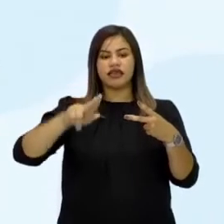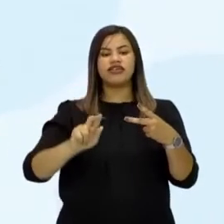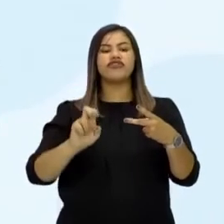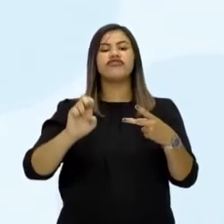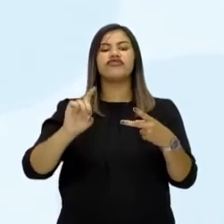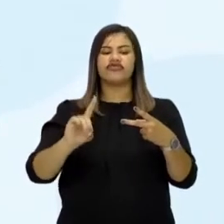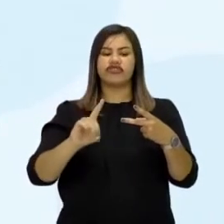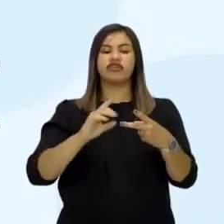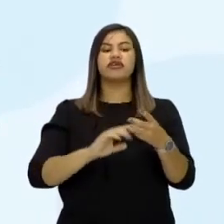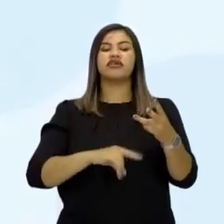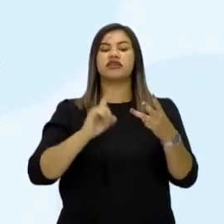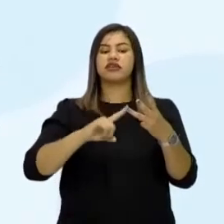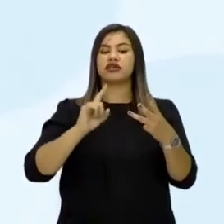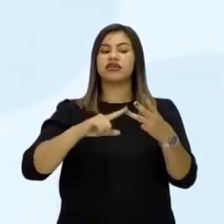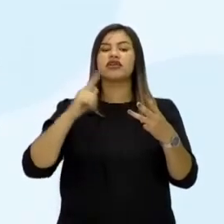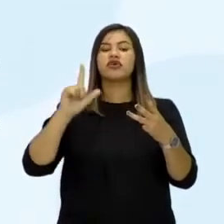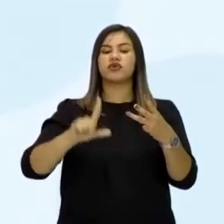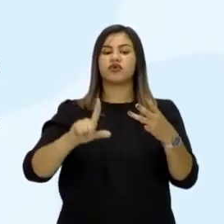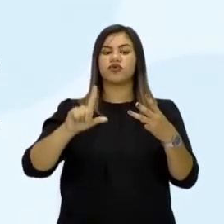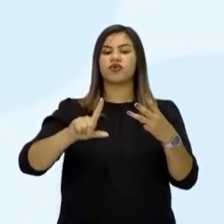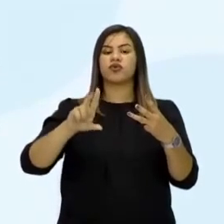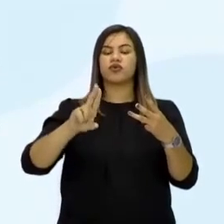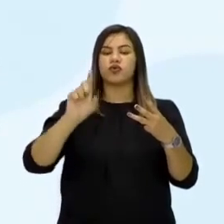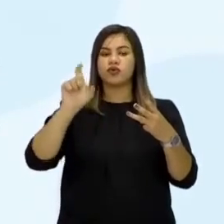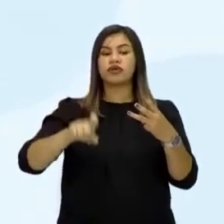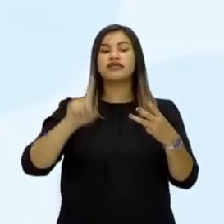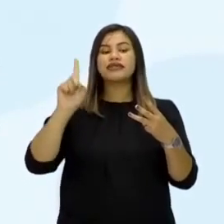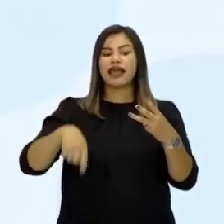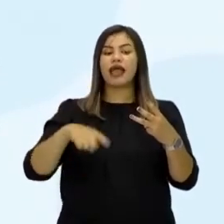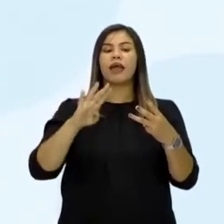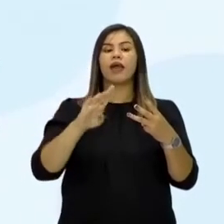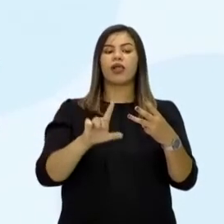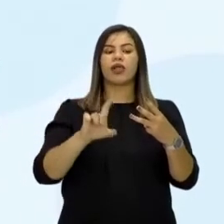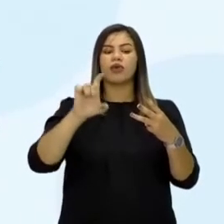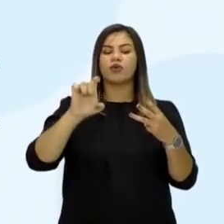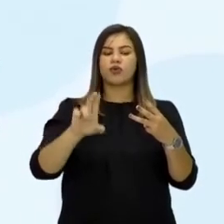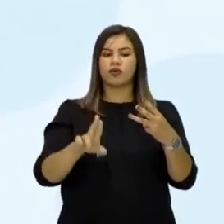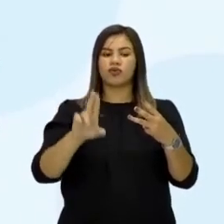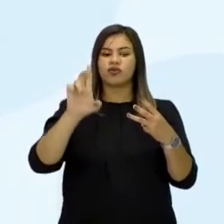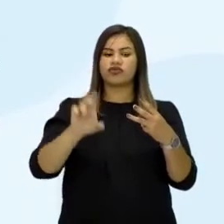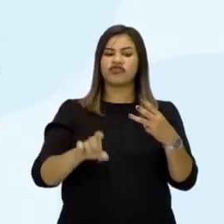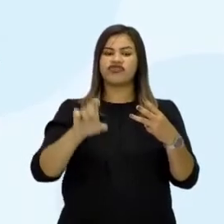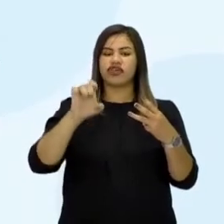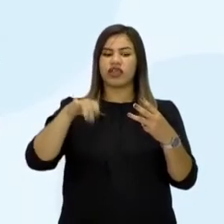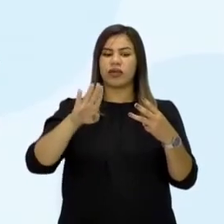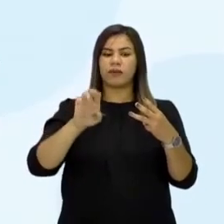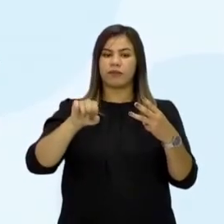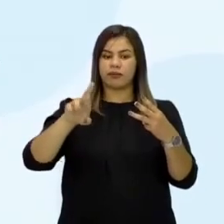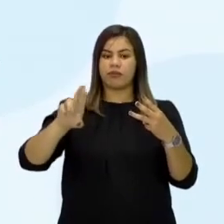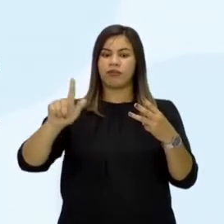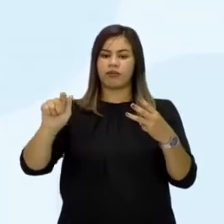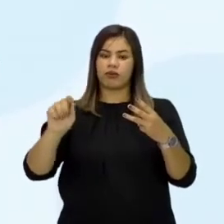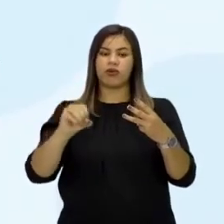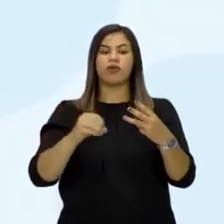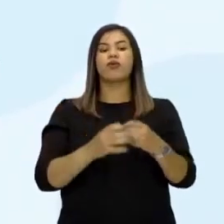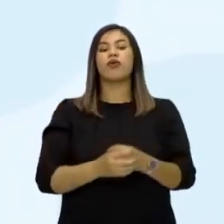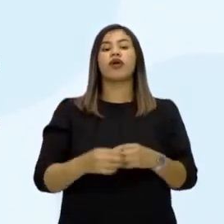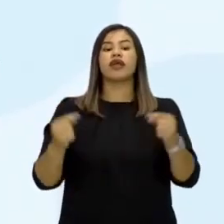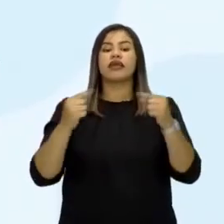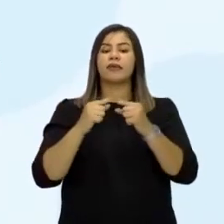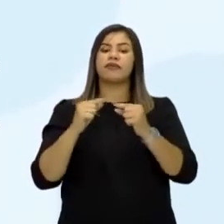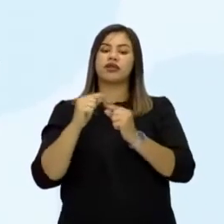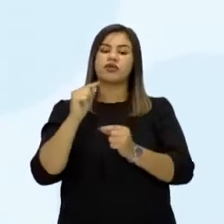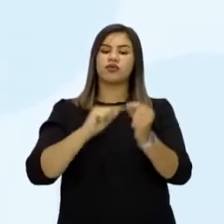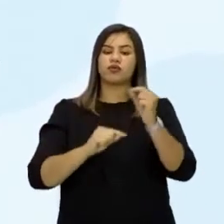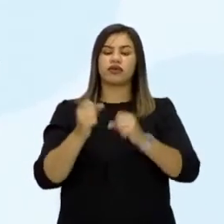aí, Benelux. Então, uma organização econômica da Europa, que foi formada em 1944, que compreende a Bélgica, os